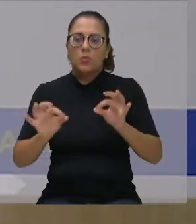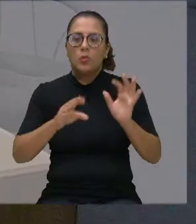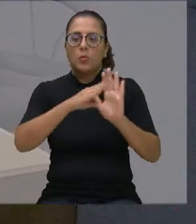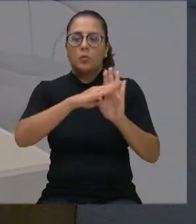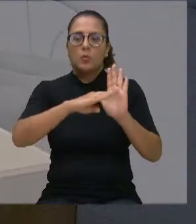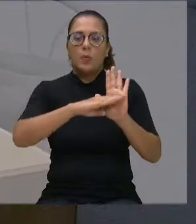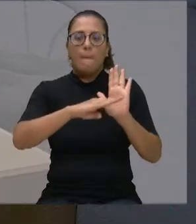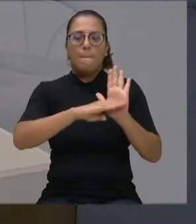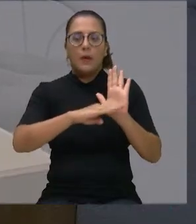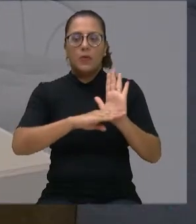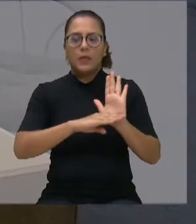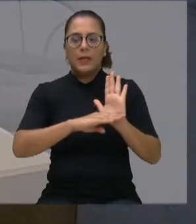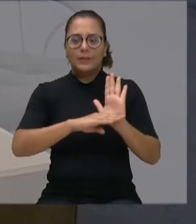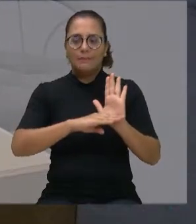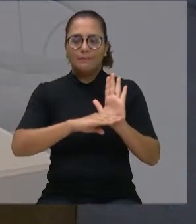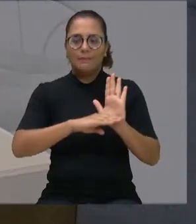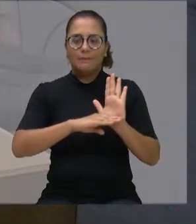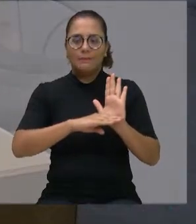pauta.